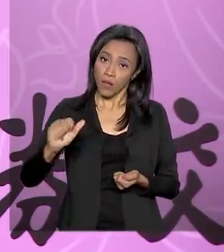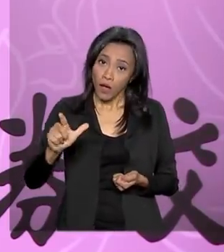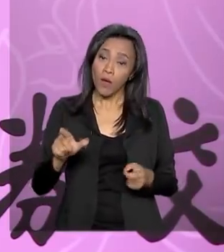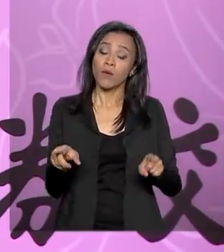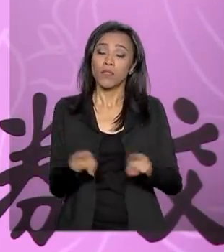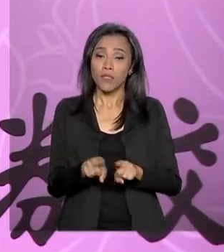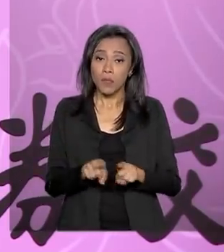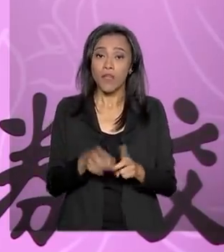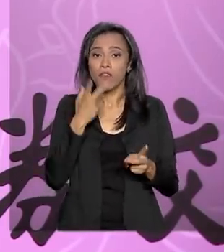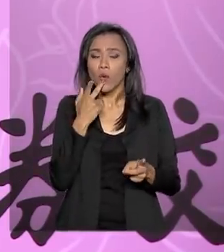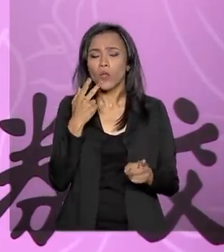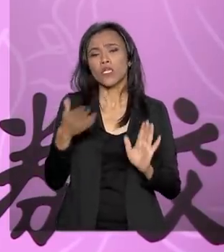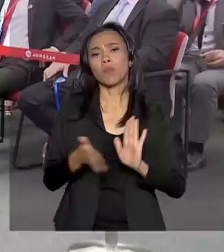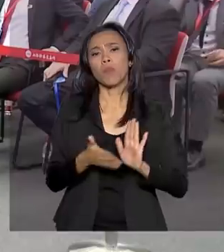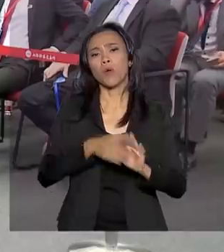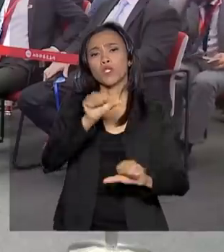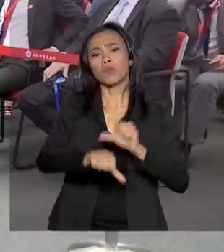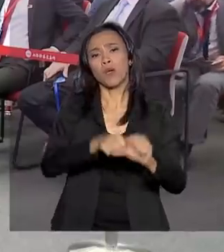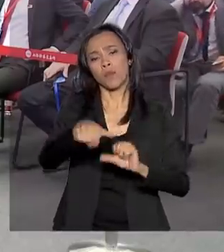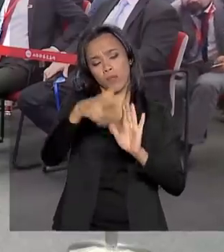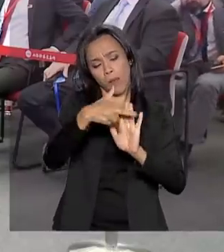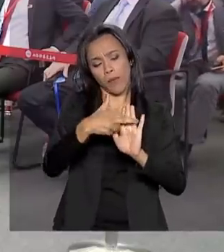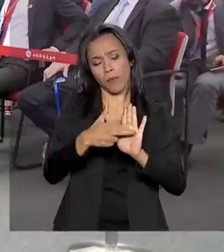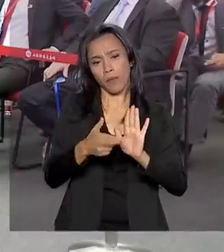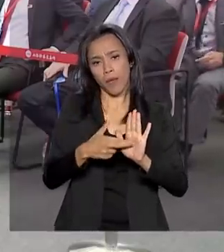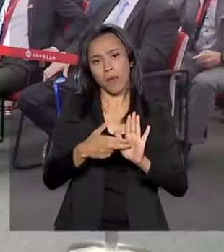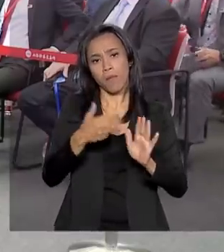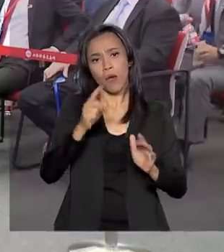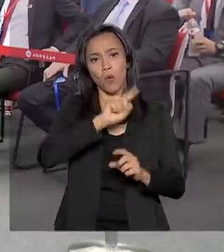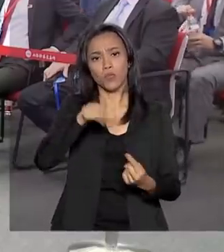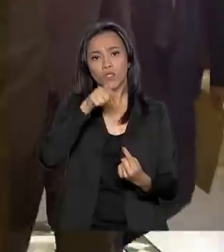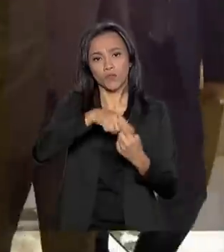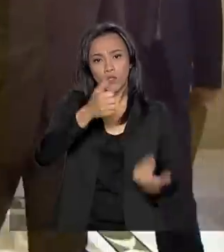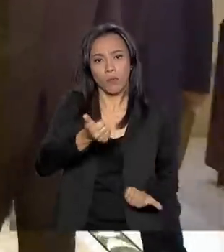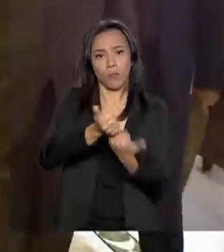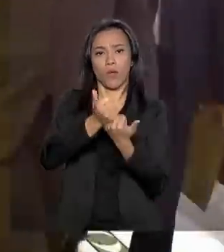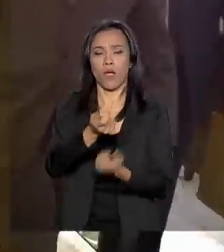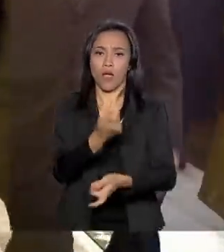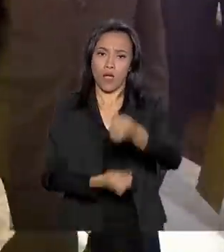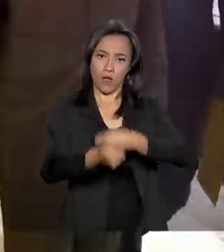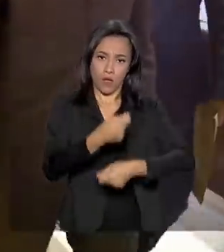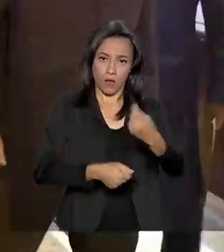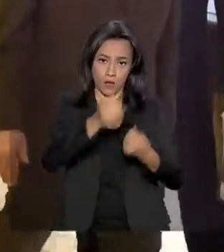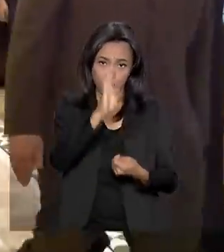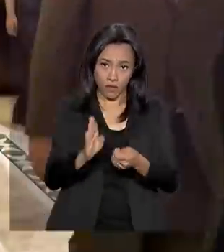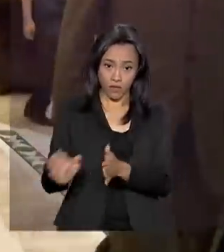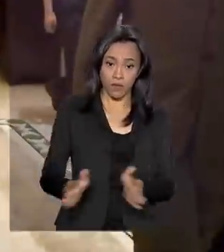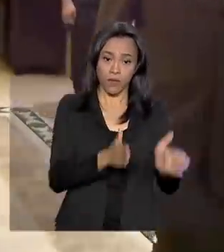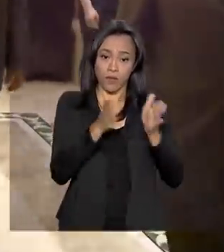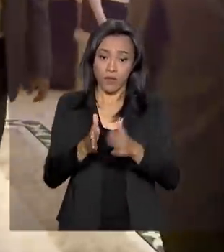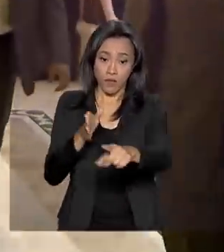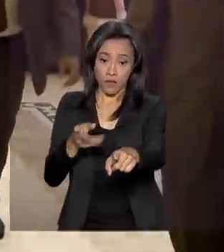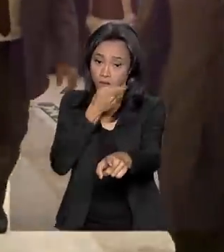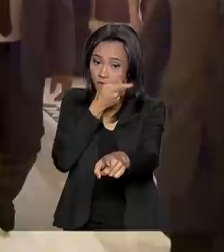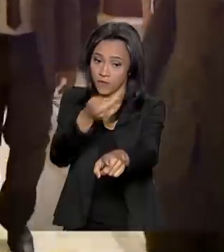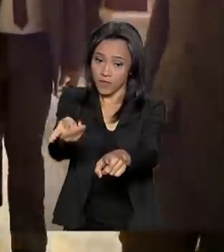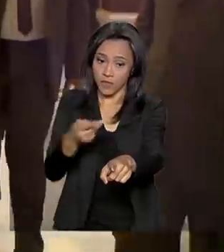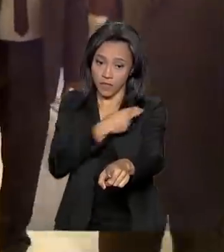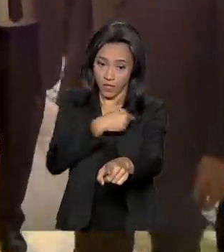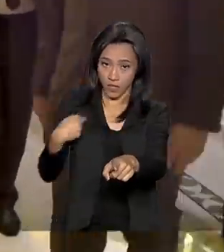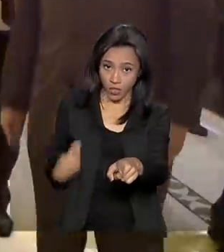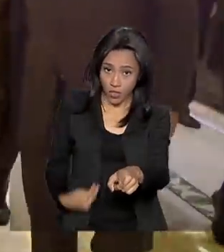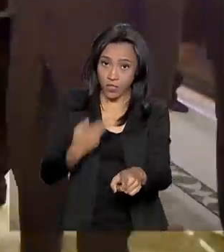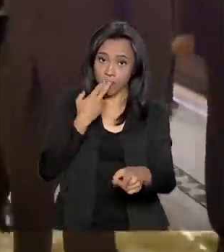reformas como determinante para fazer a economia brasileira voltar a crescer. Nessa visita oficial à China, além de entregar uma